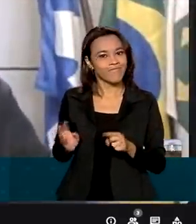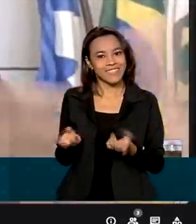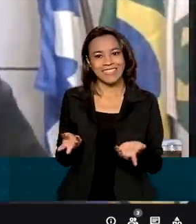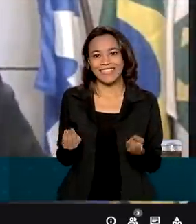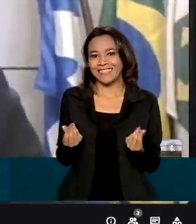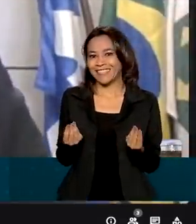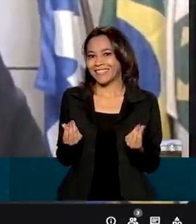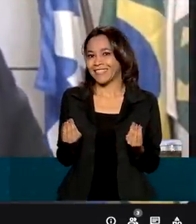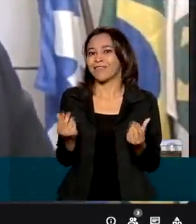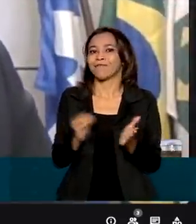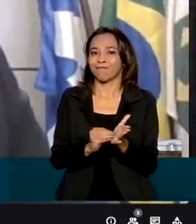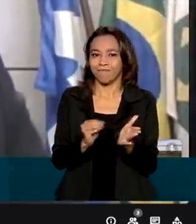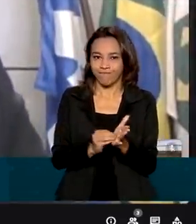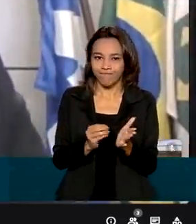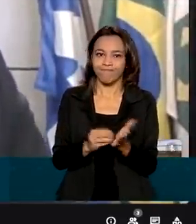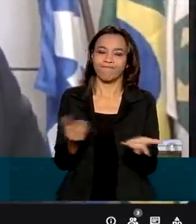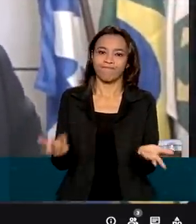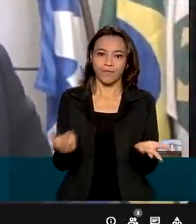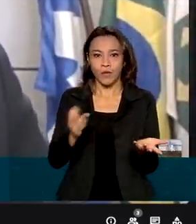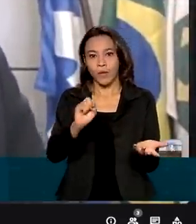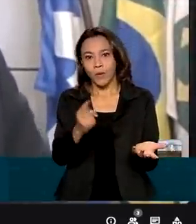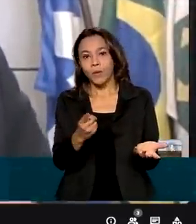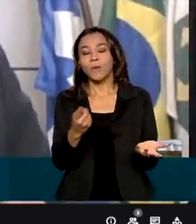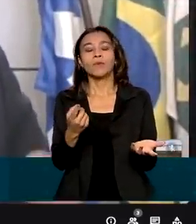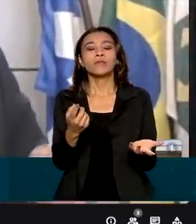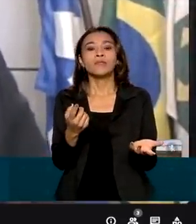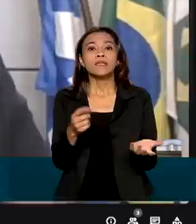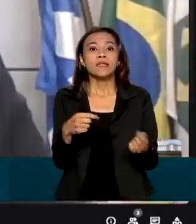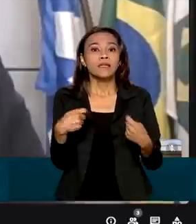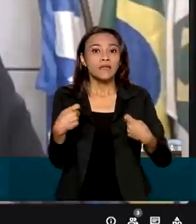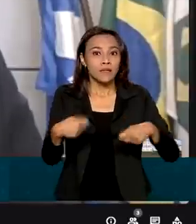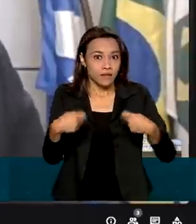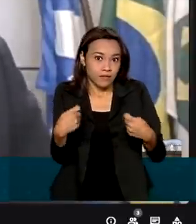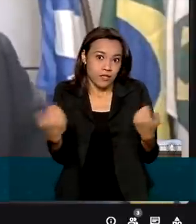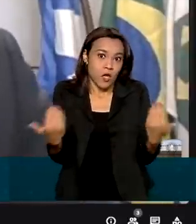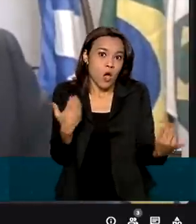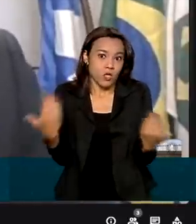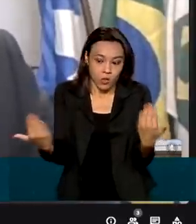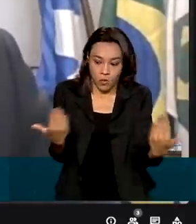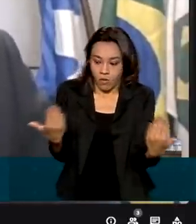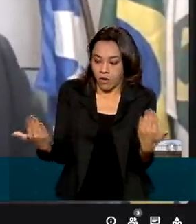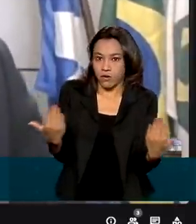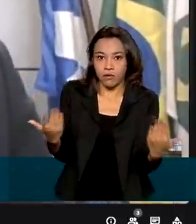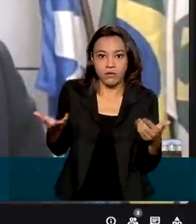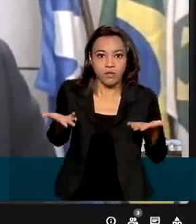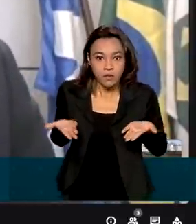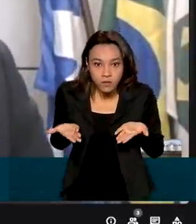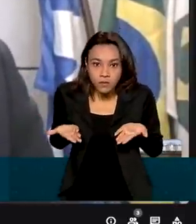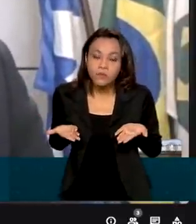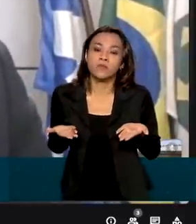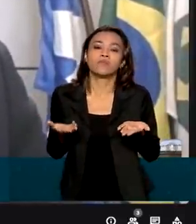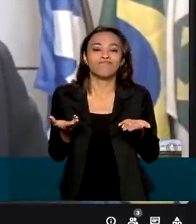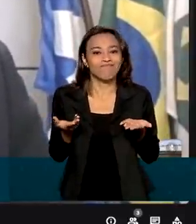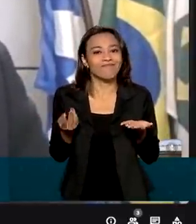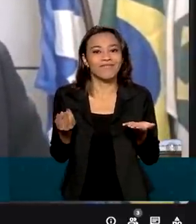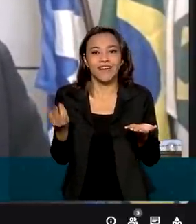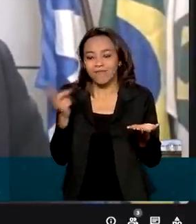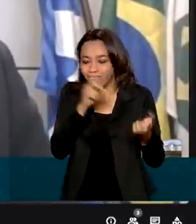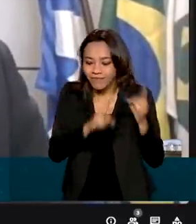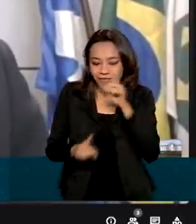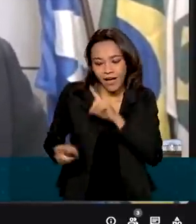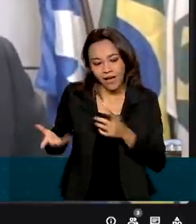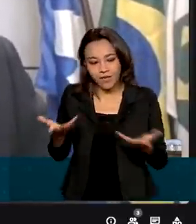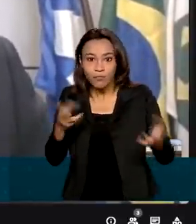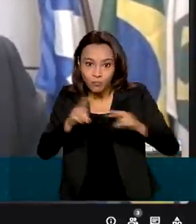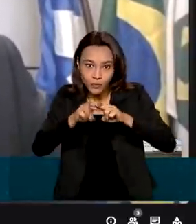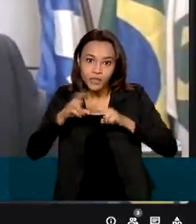pagadoras, quem recebeu algum pagamento dele, então comparando essas duas bases, existem inconsistências. É isso que a